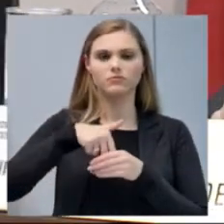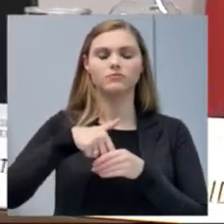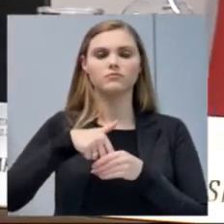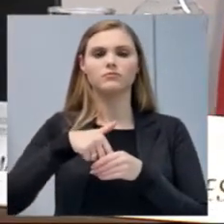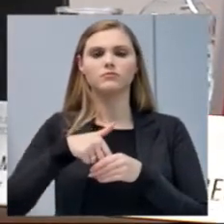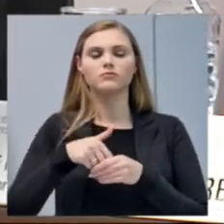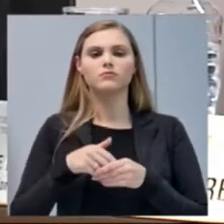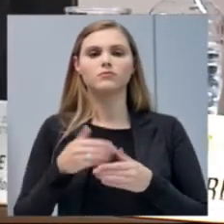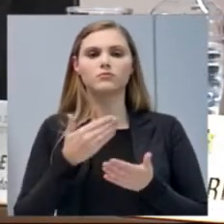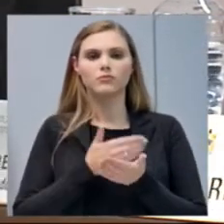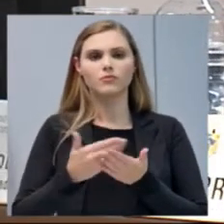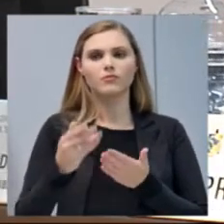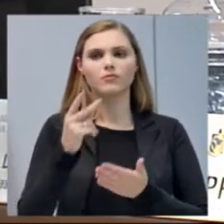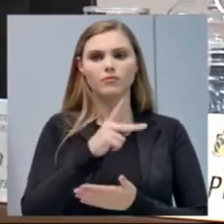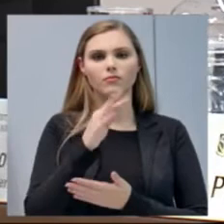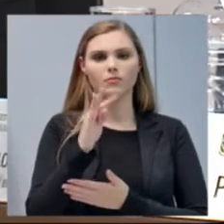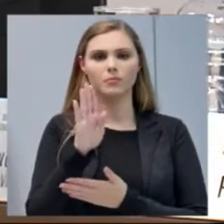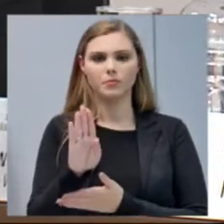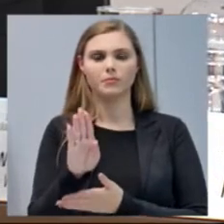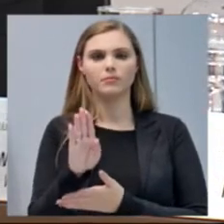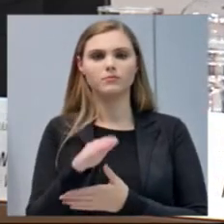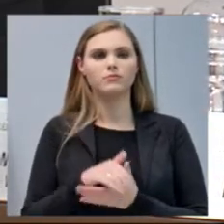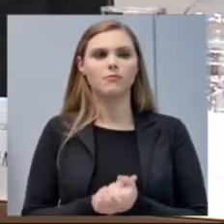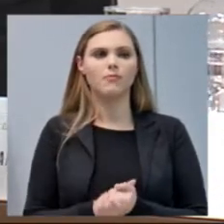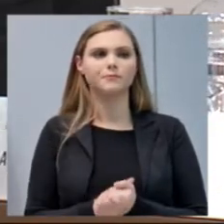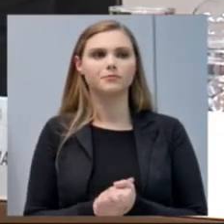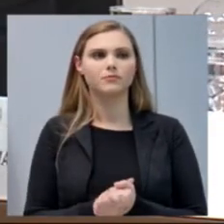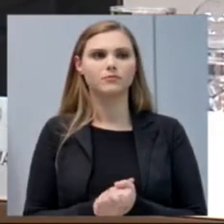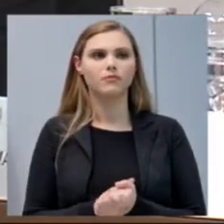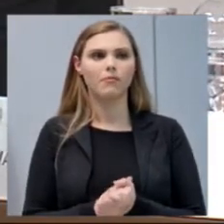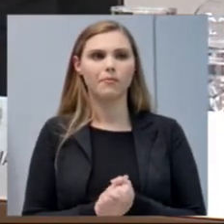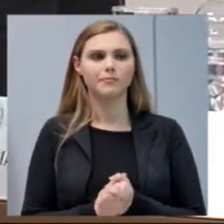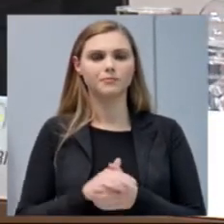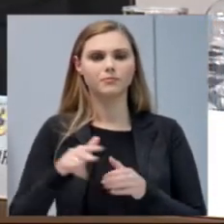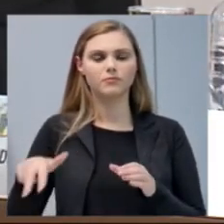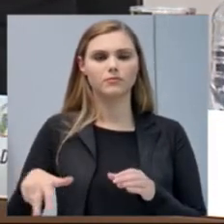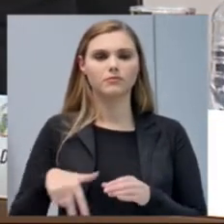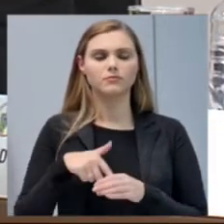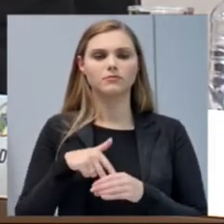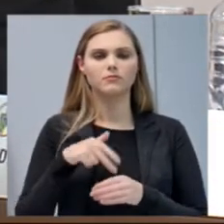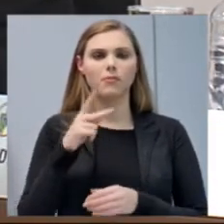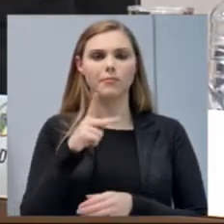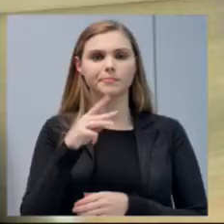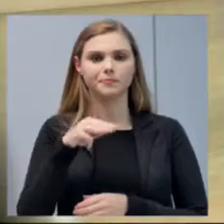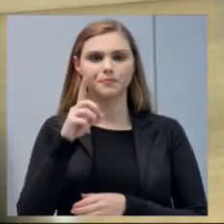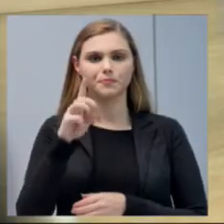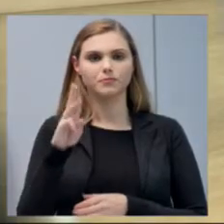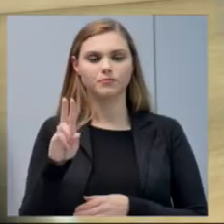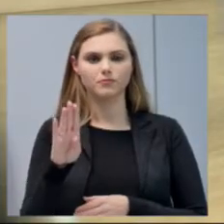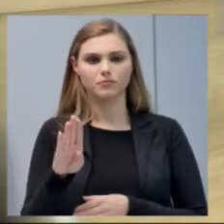bancada do PTB, bancada do PMDB, vereador Wilson Piccoli.